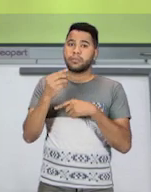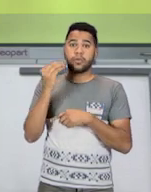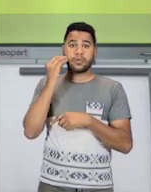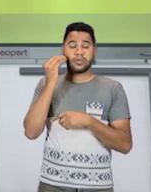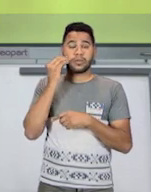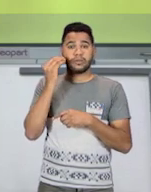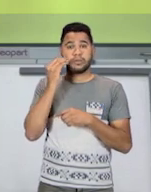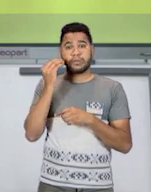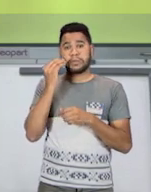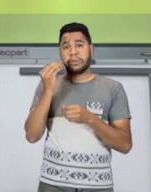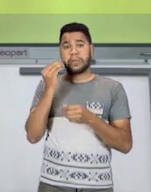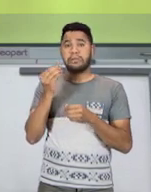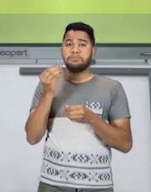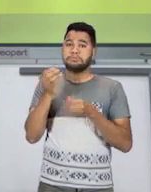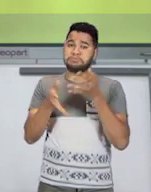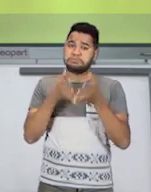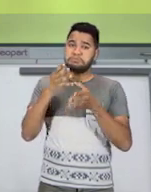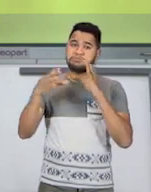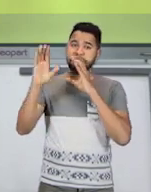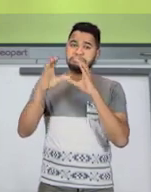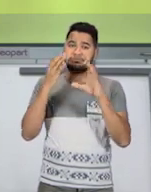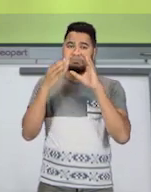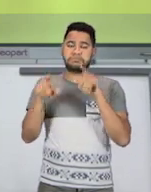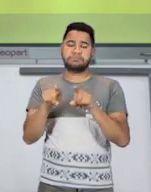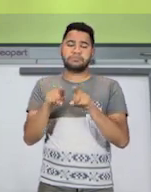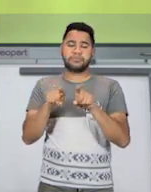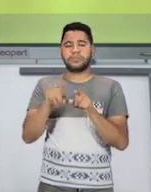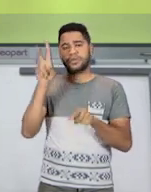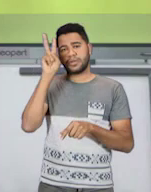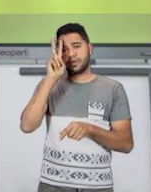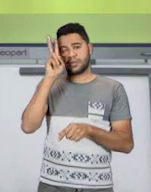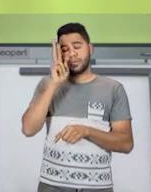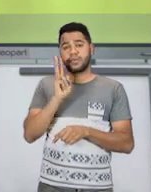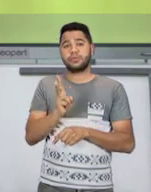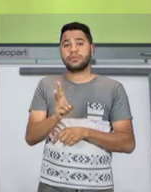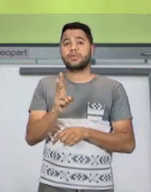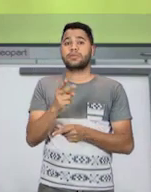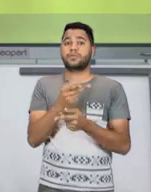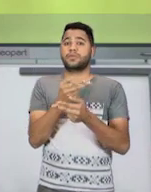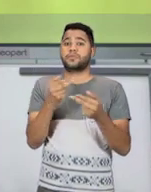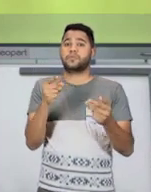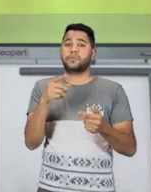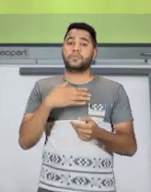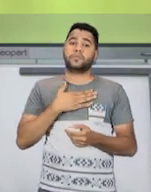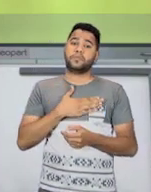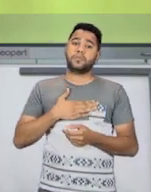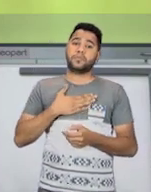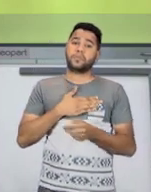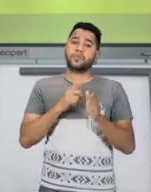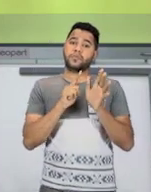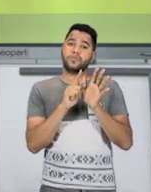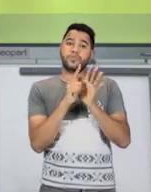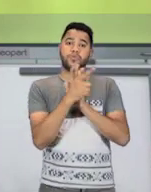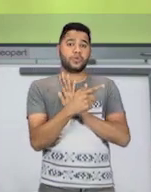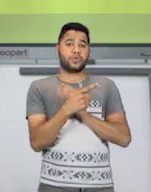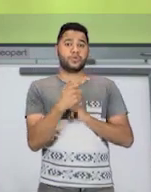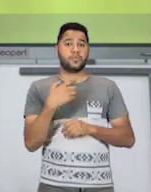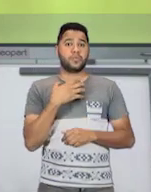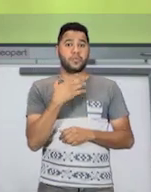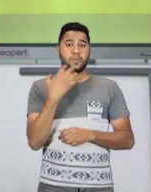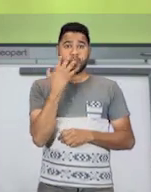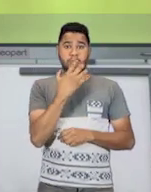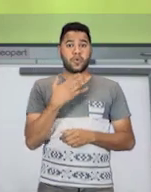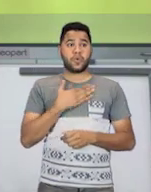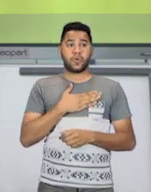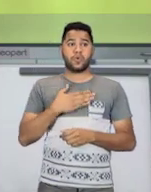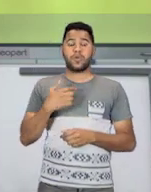cantar também. Lembrando sempre com coisas que vocês gostam, com gêneros musicais que vocês gostam. Eu,